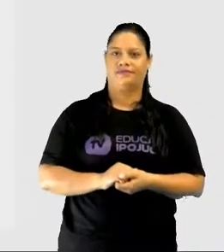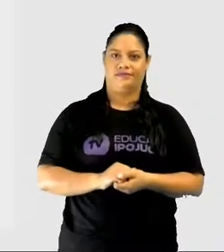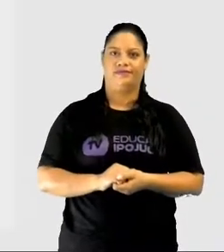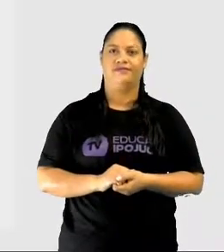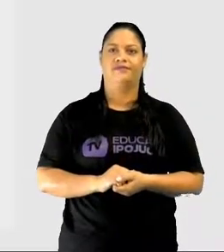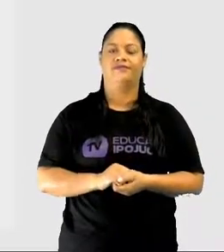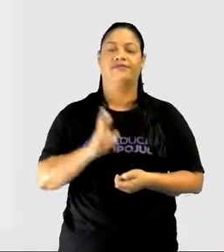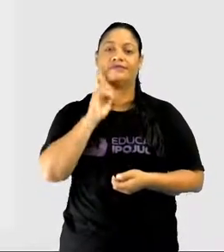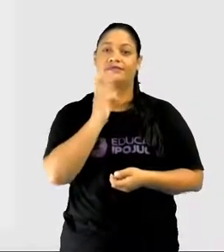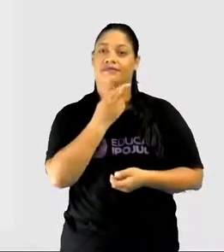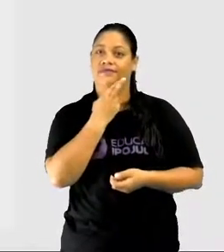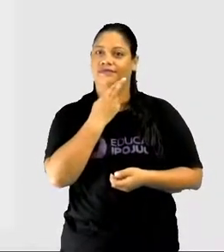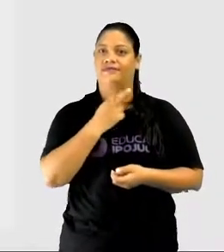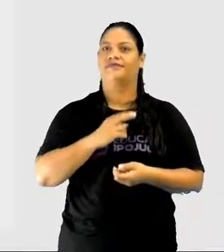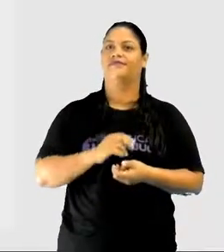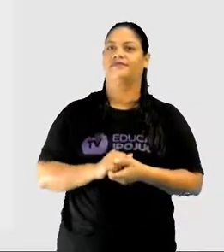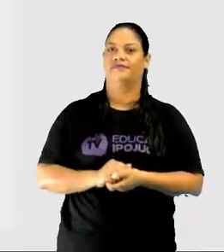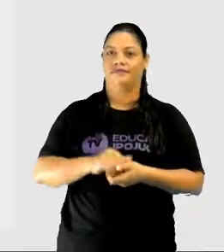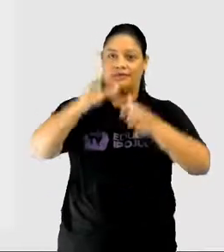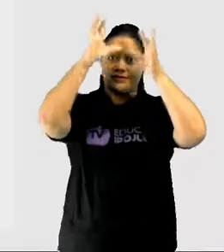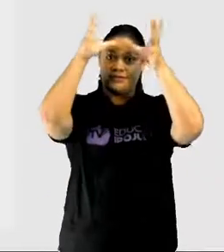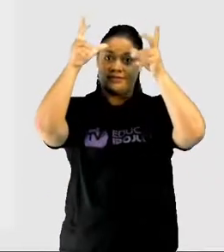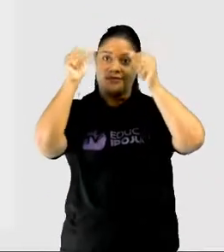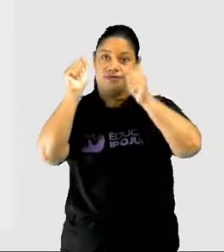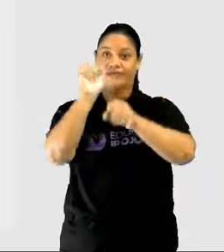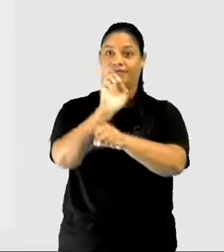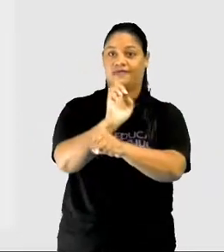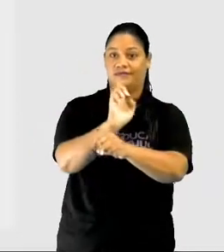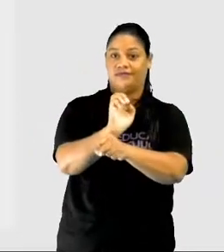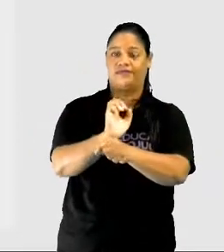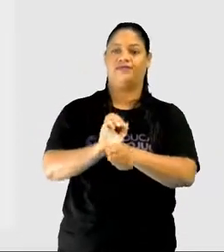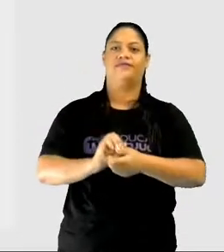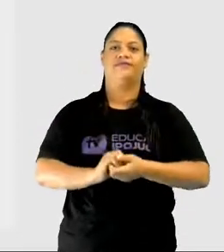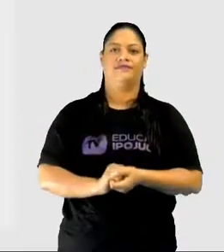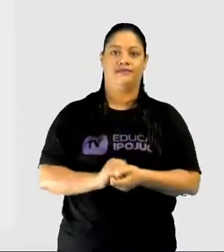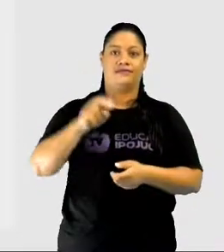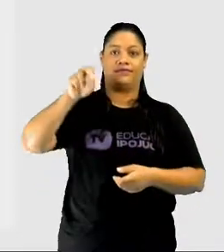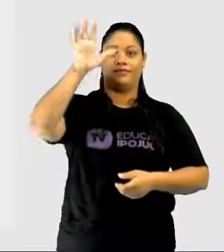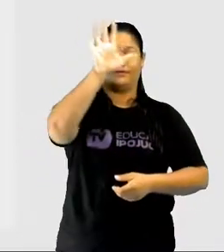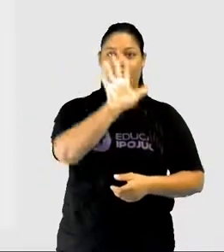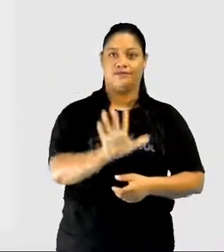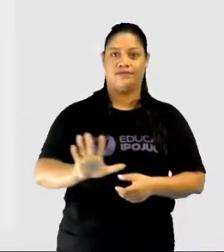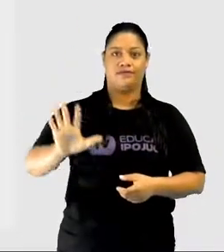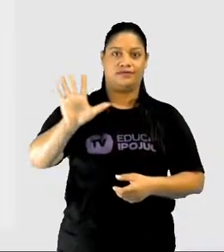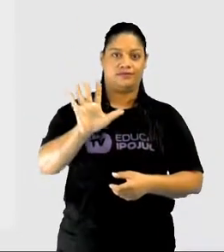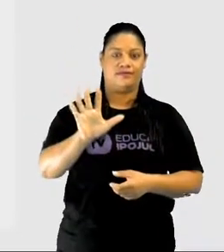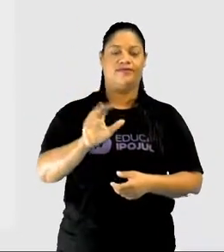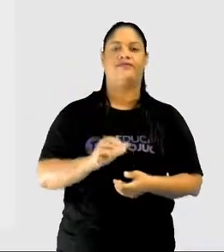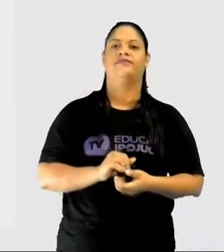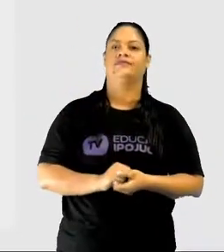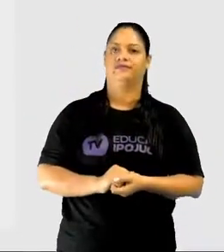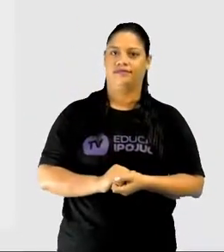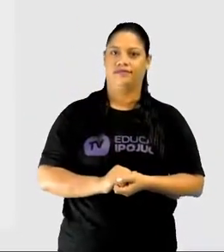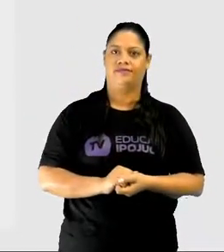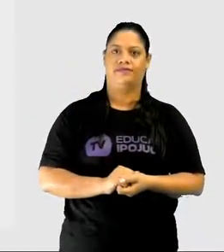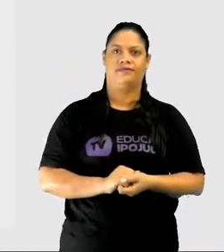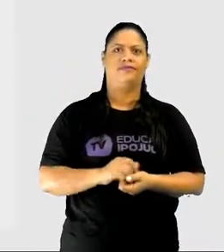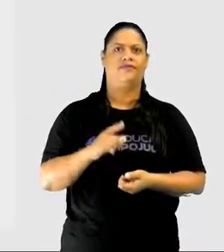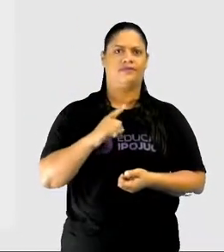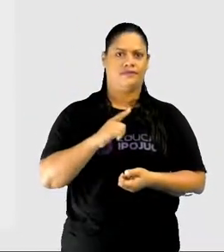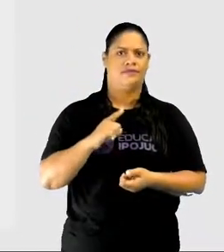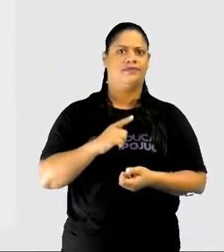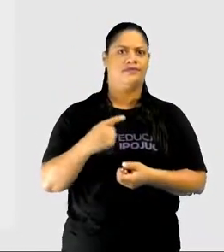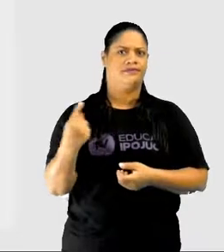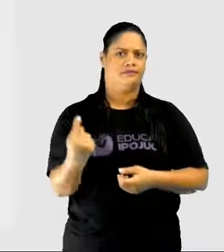Acre. Então, esses estados aí que fazem parte da nossa região norte. E a região norte, ela tem uma